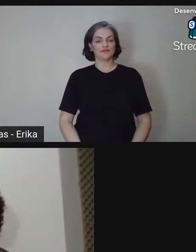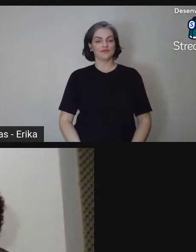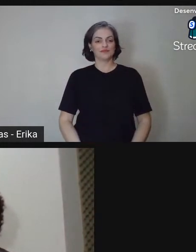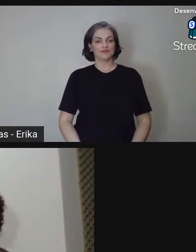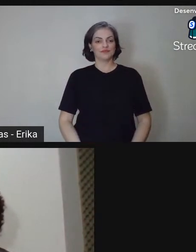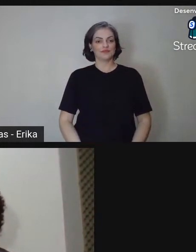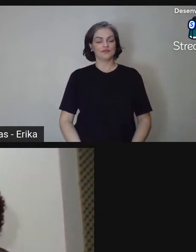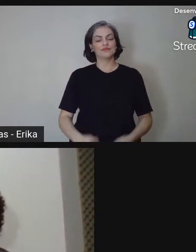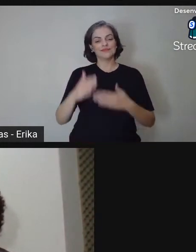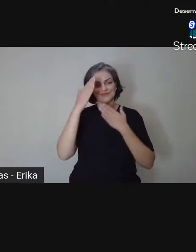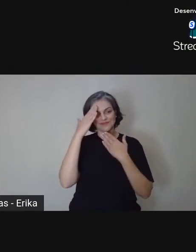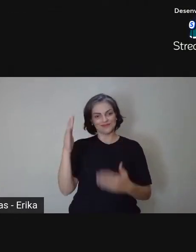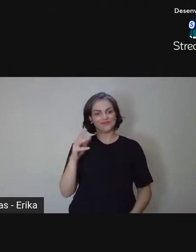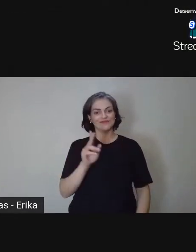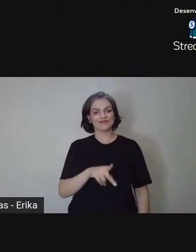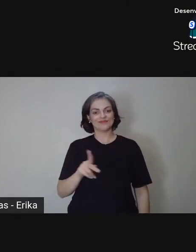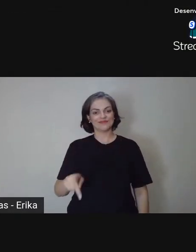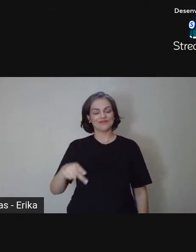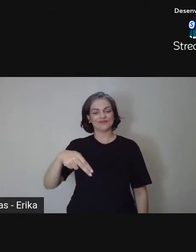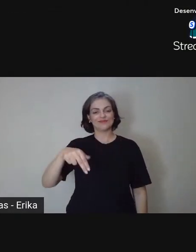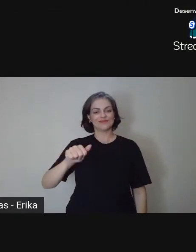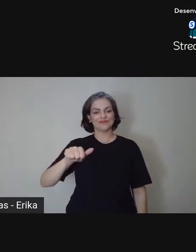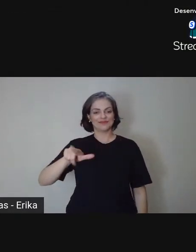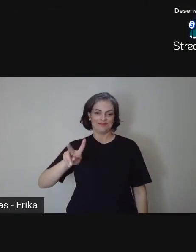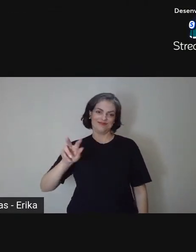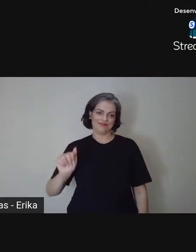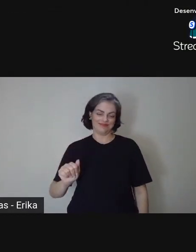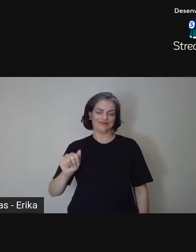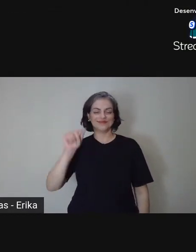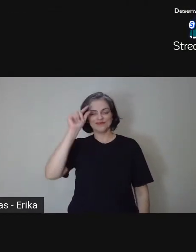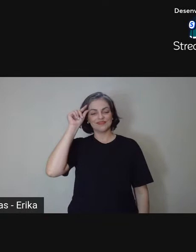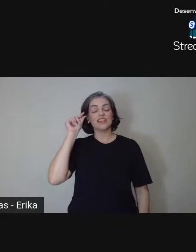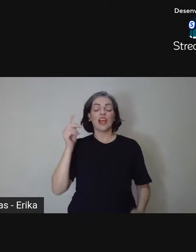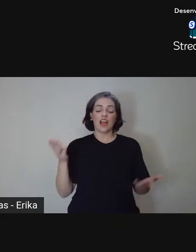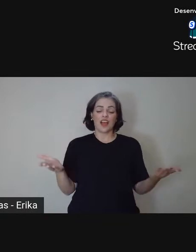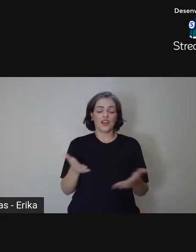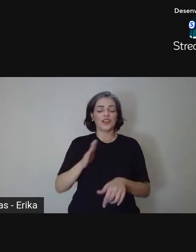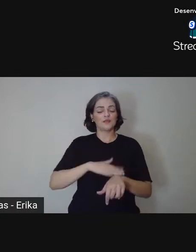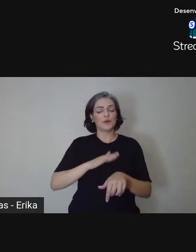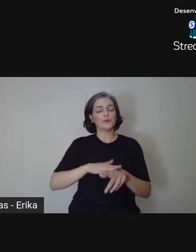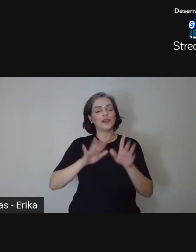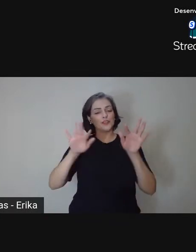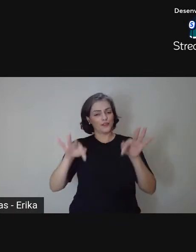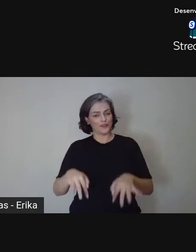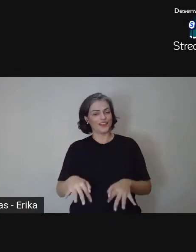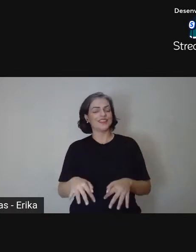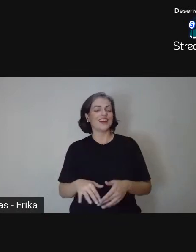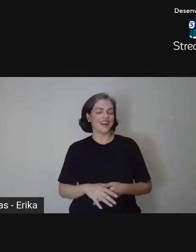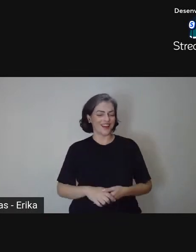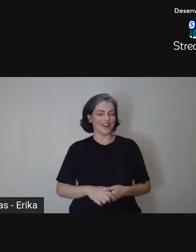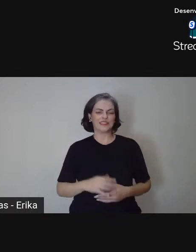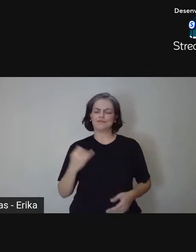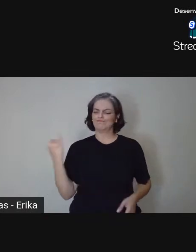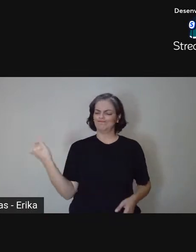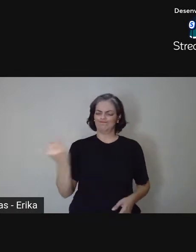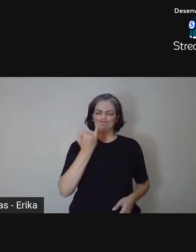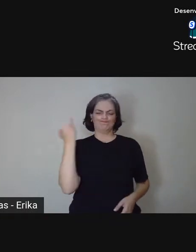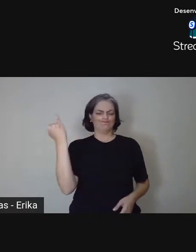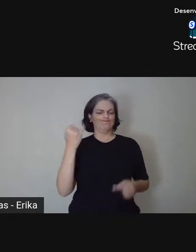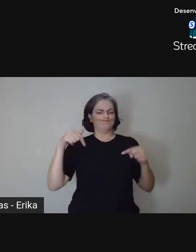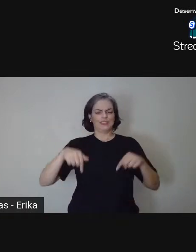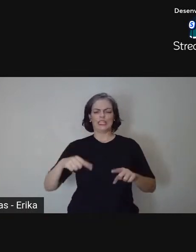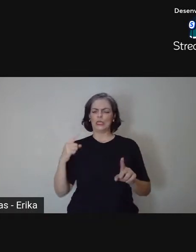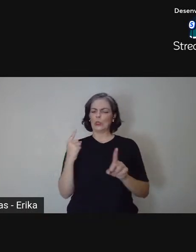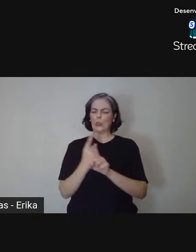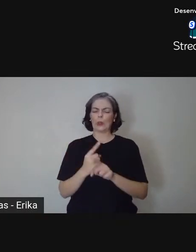Obrigada, professora Nalva, então, já caminhando para a finalização deste encontro tão potente, eu